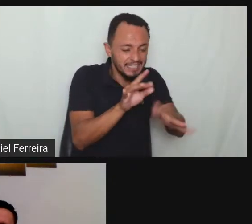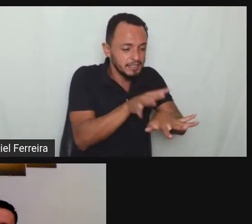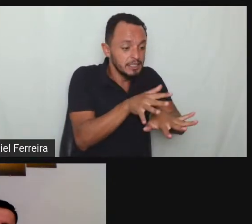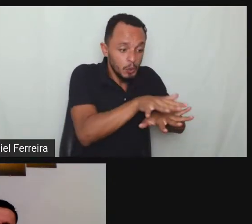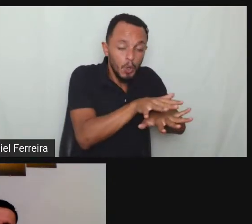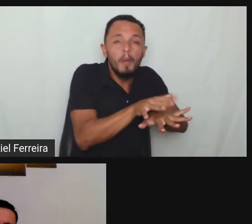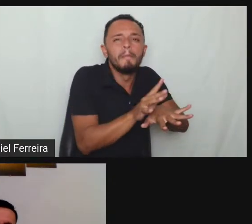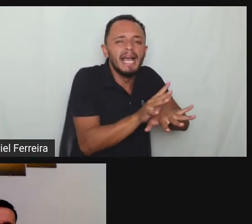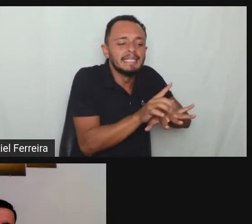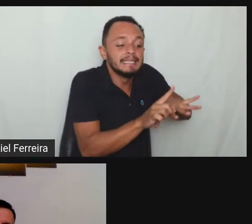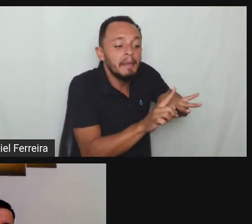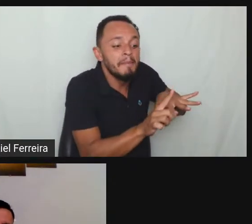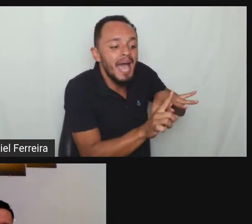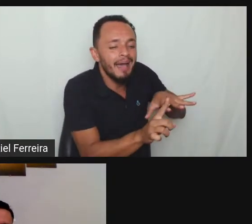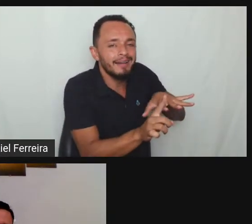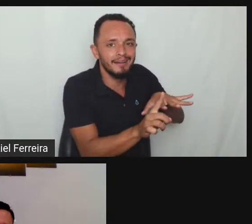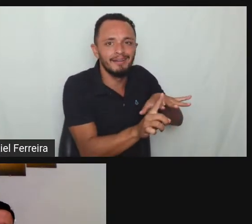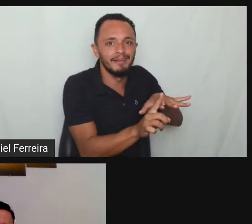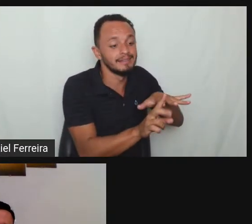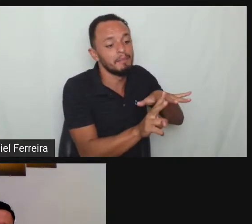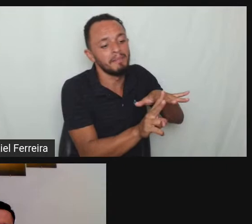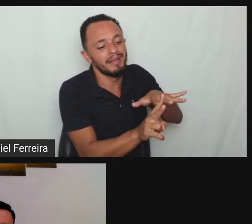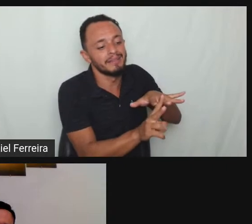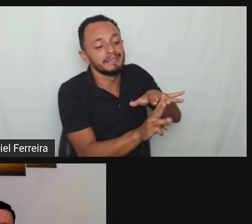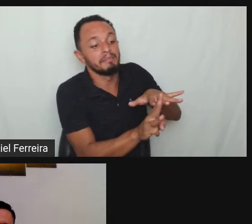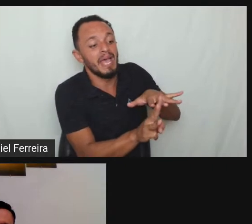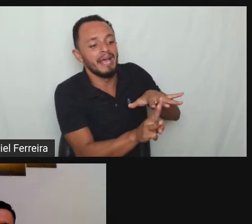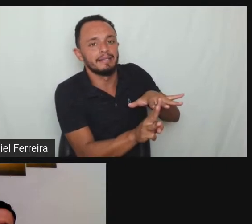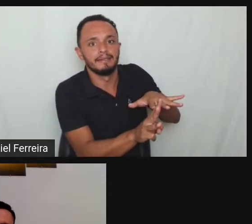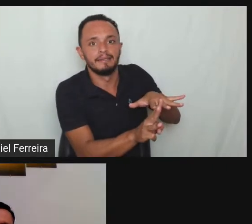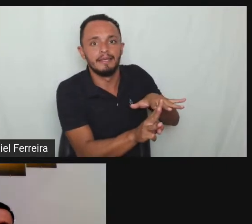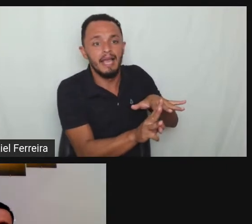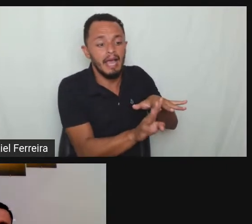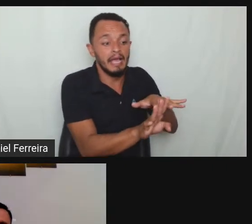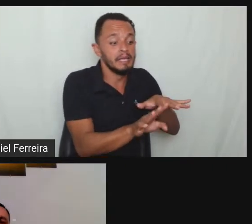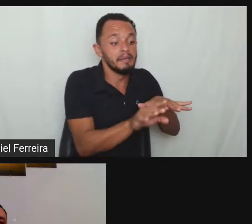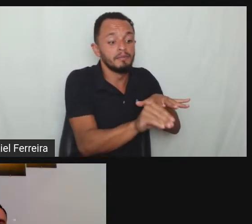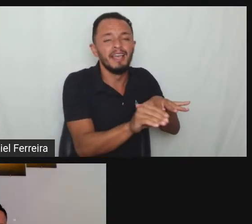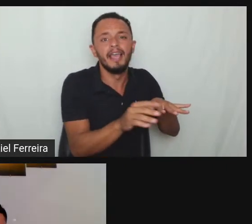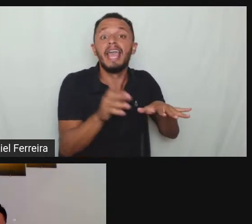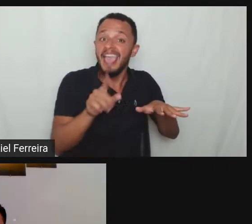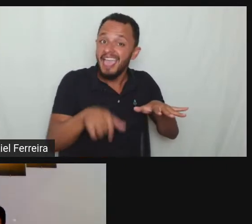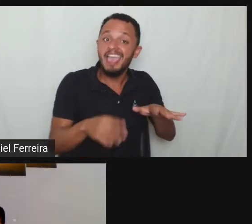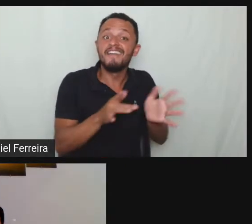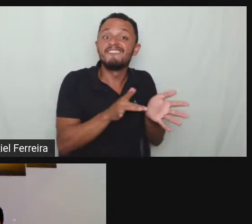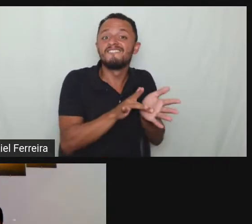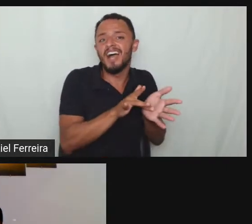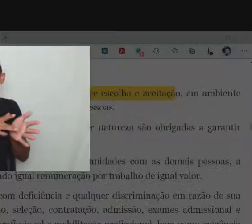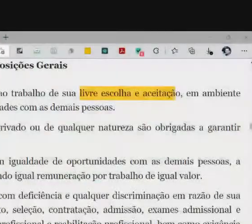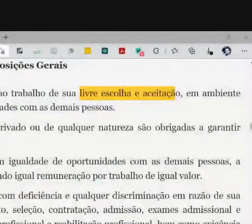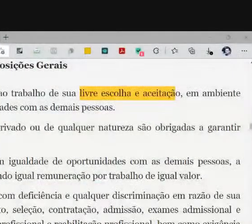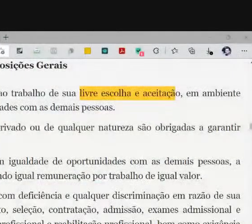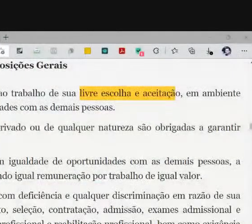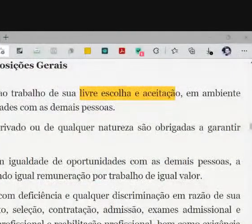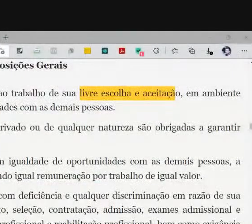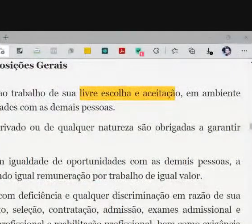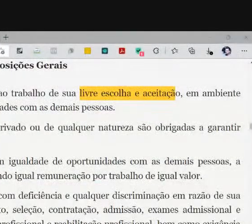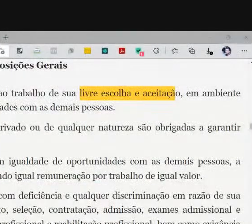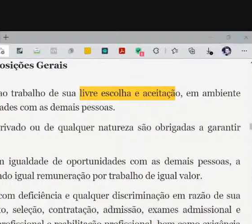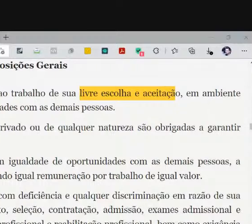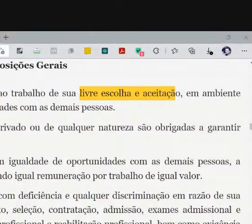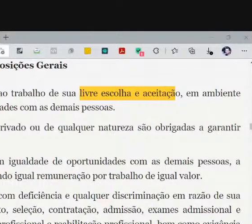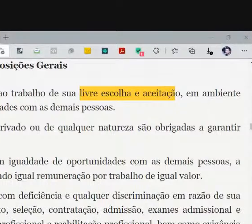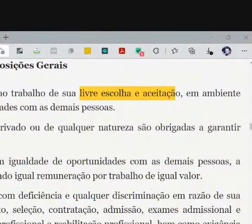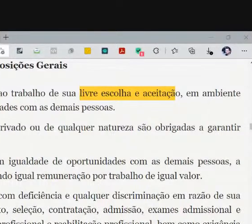forma não é essa a ideia de que essa inclusão falsa ela infelizmente ainda acontece tá e o